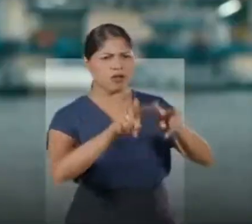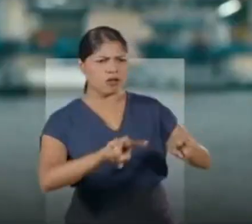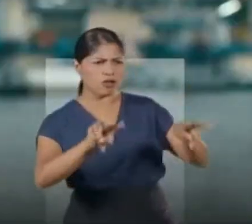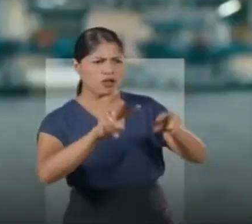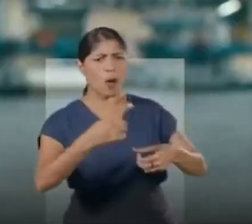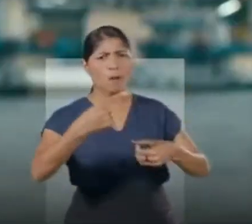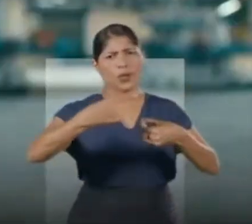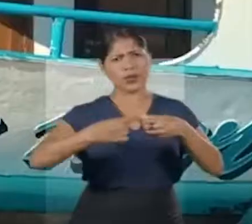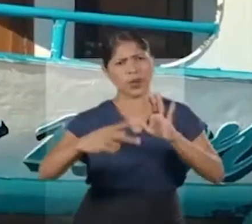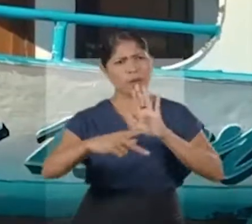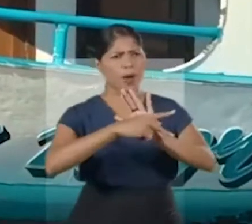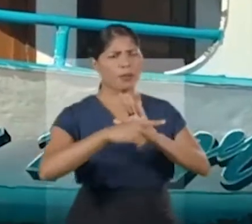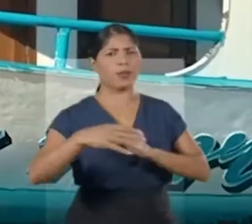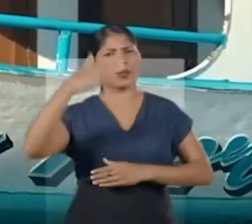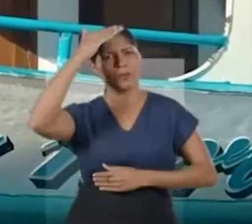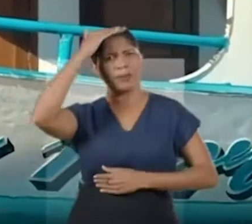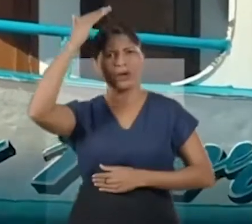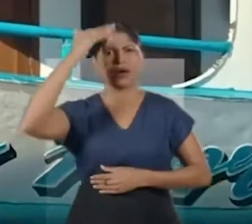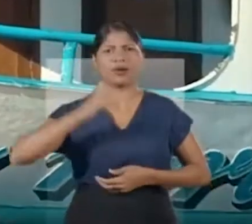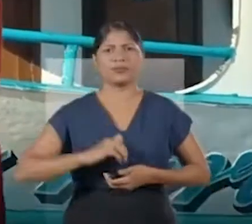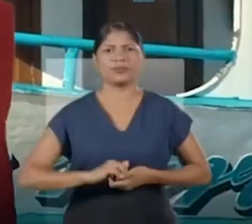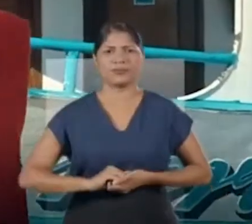olhar para o interior do Pará.